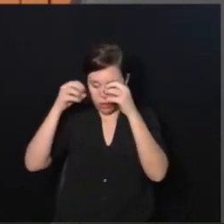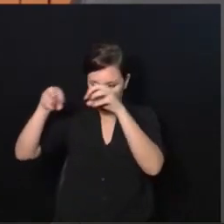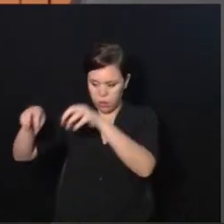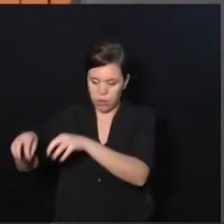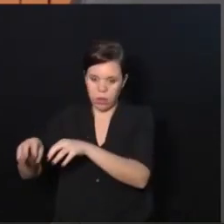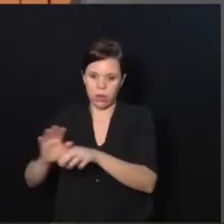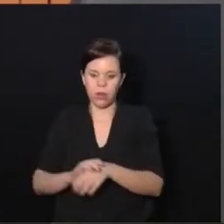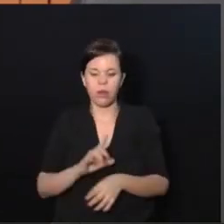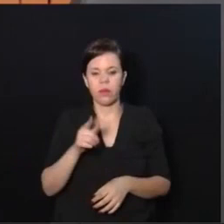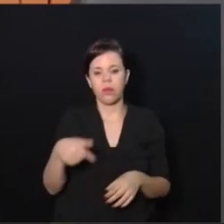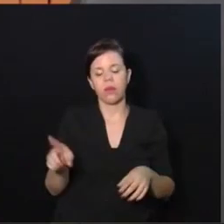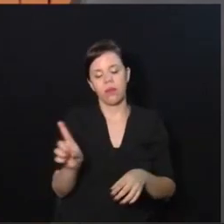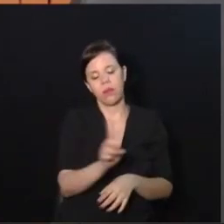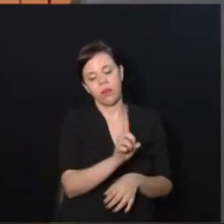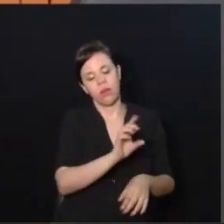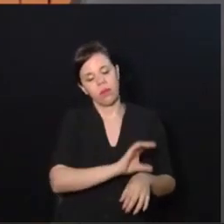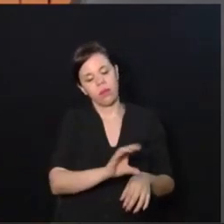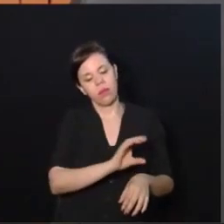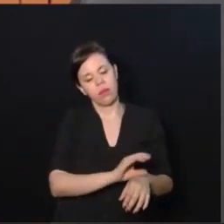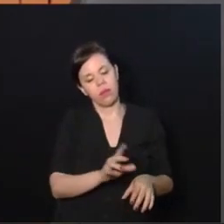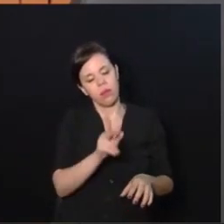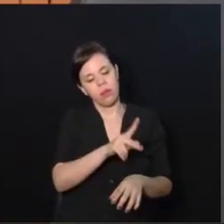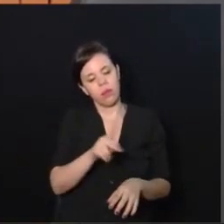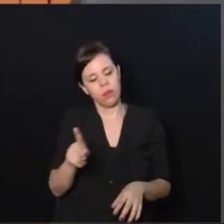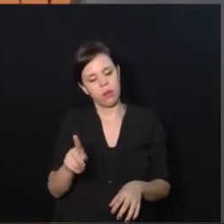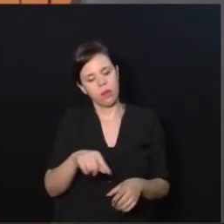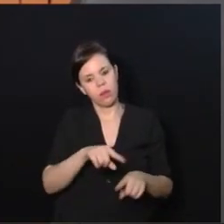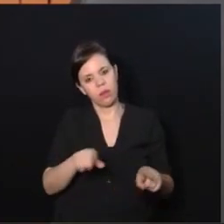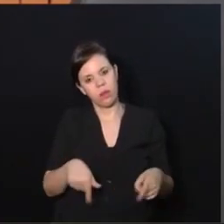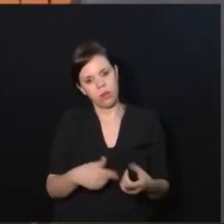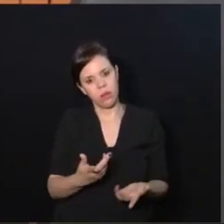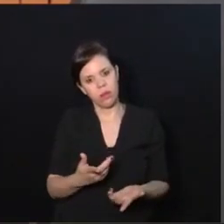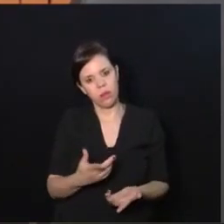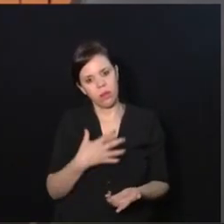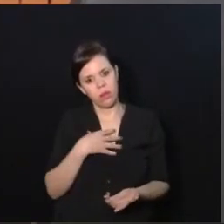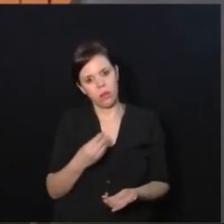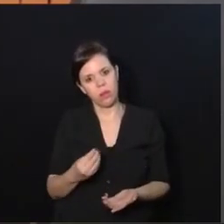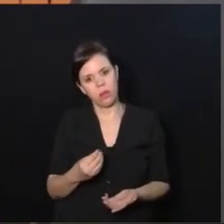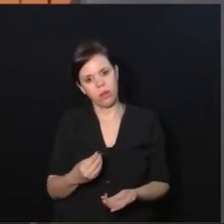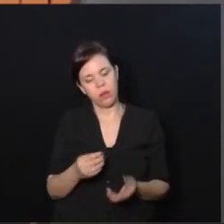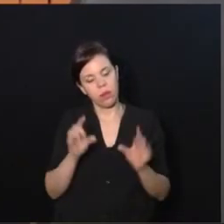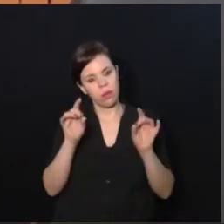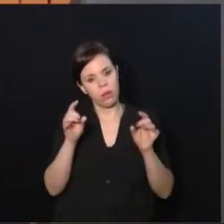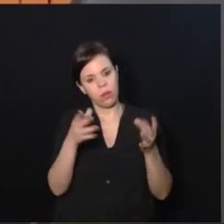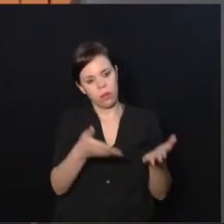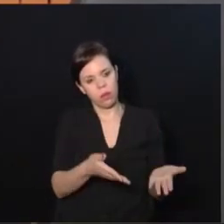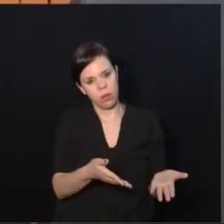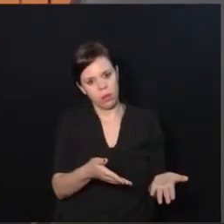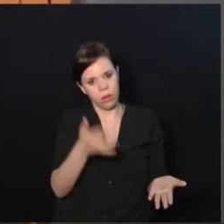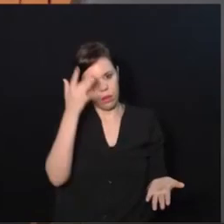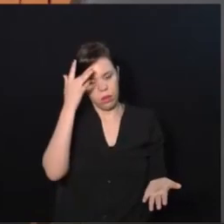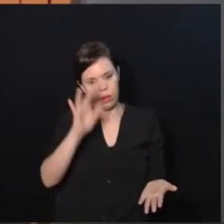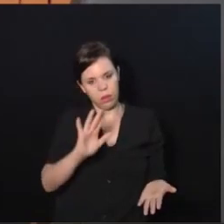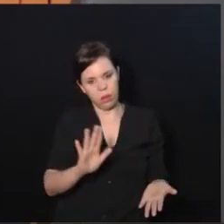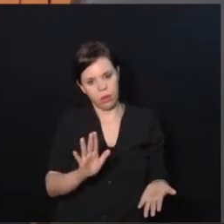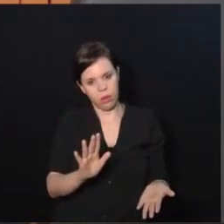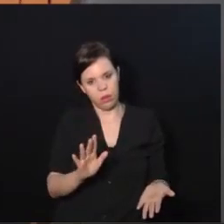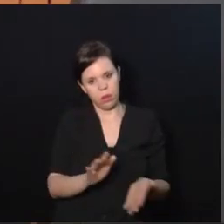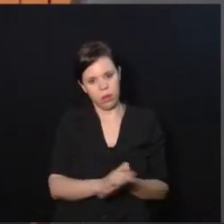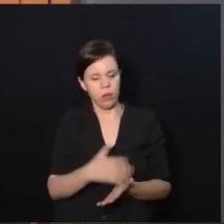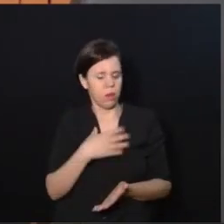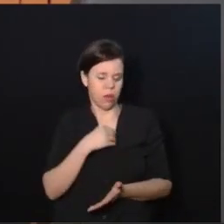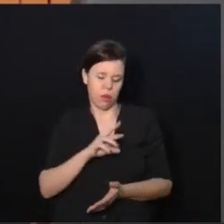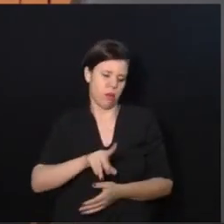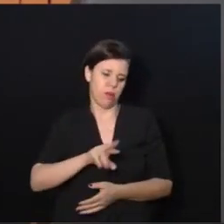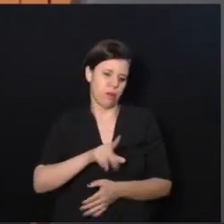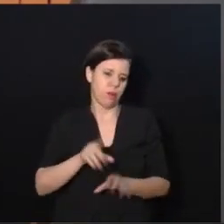chega lá na capacitação, as professoras de sala de recursos, nossa, Wagner, eu não sabia que você tinha uma filhinha especial. Aí eu falo, olha, minha filha